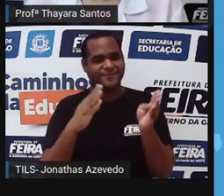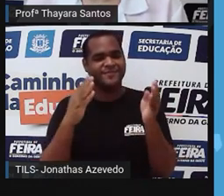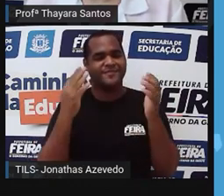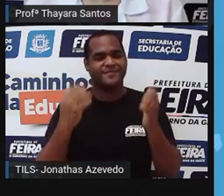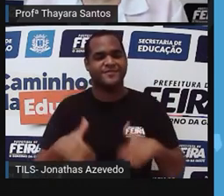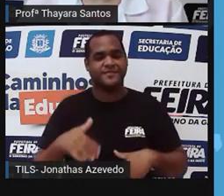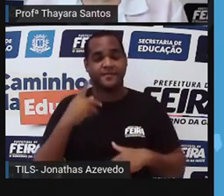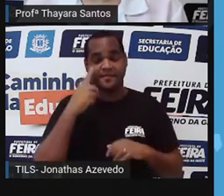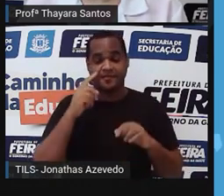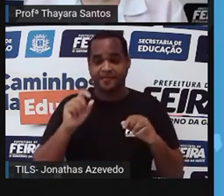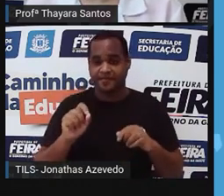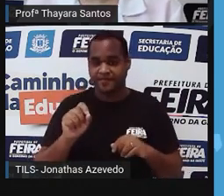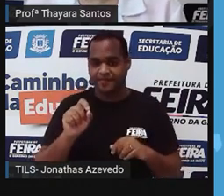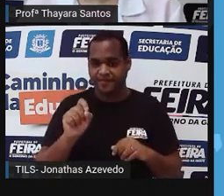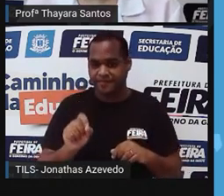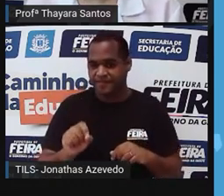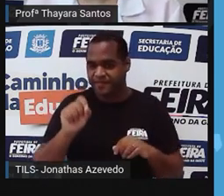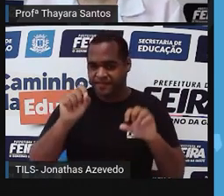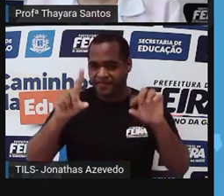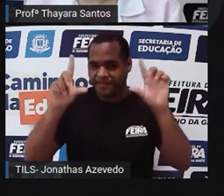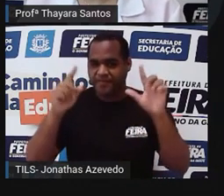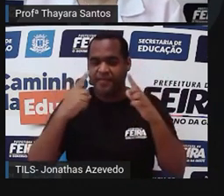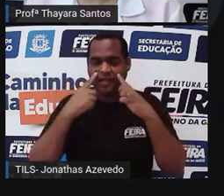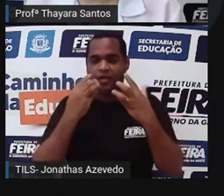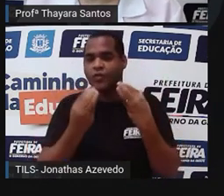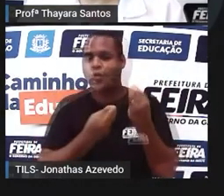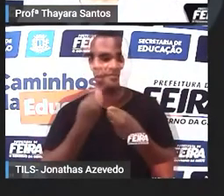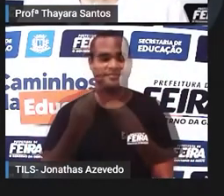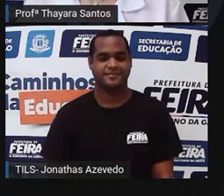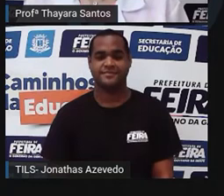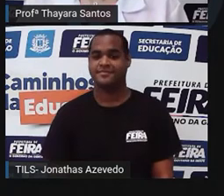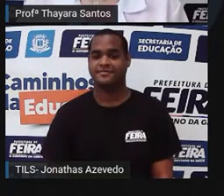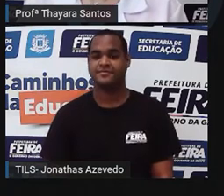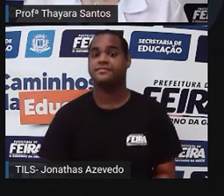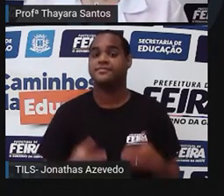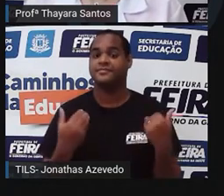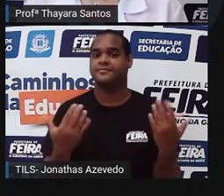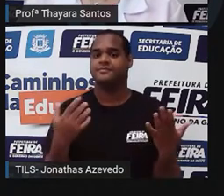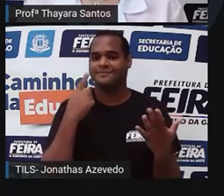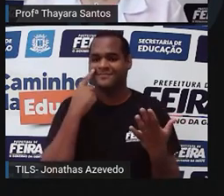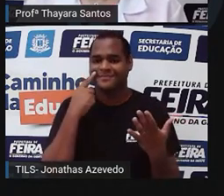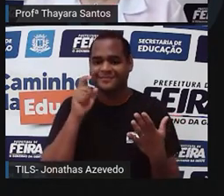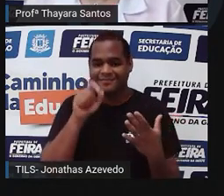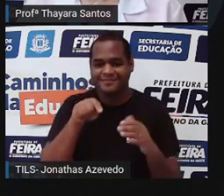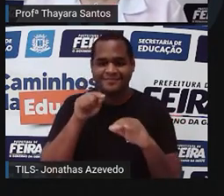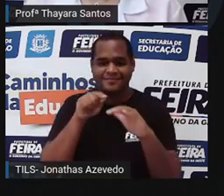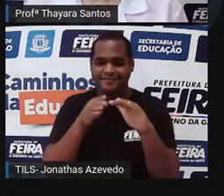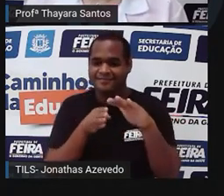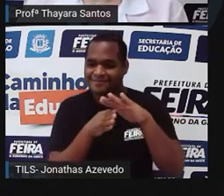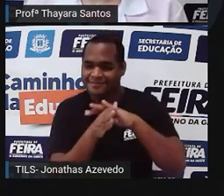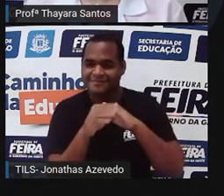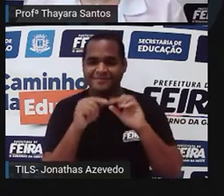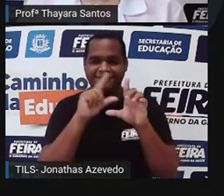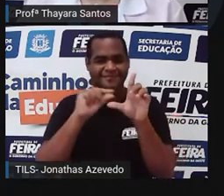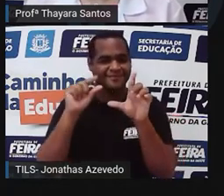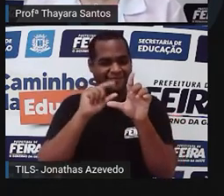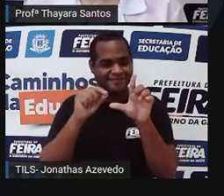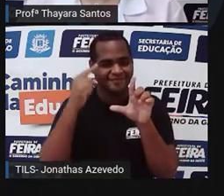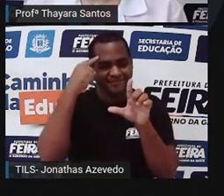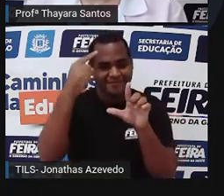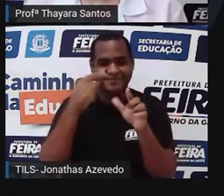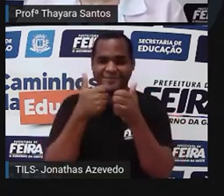Eu vou abrir aqui só para vocês verem como é que funciona esse joguinho. Então, quando vocês acessarem o link desse